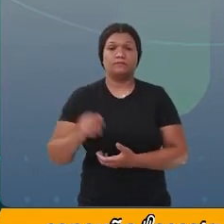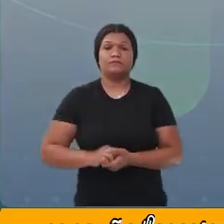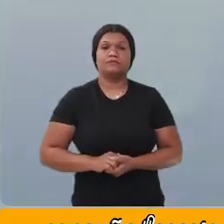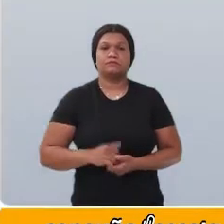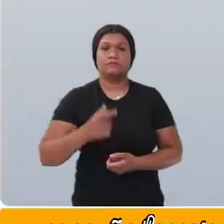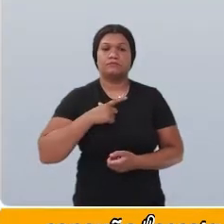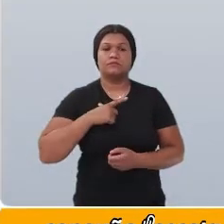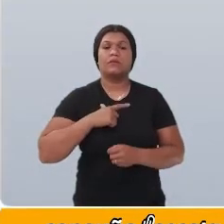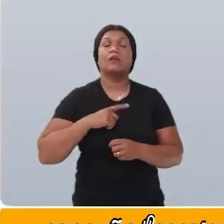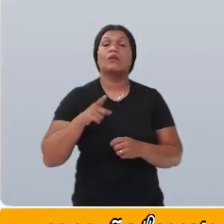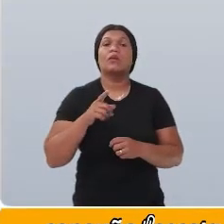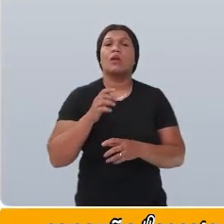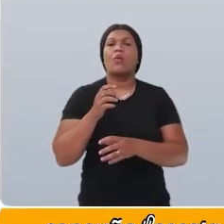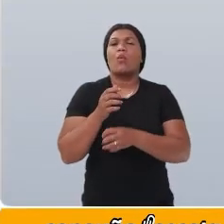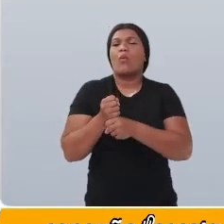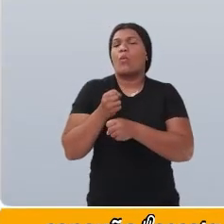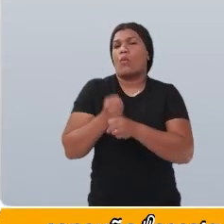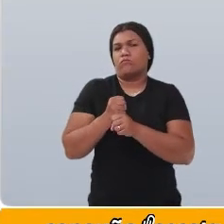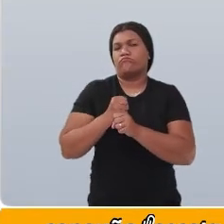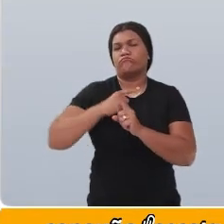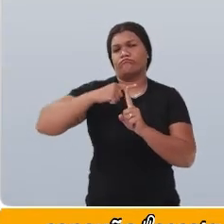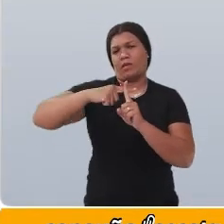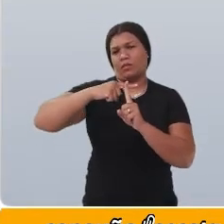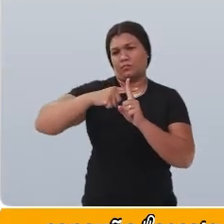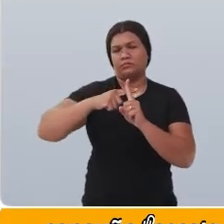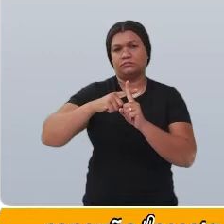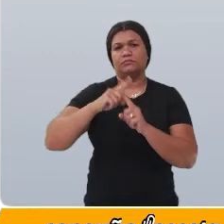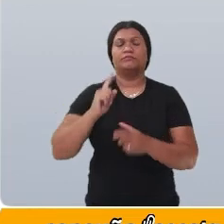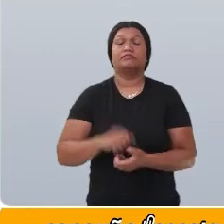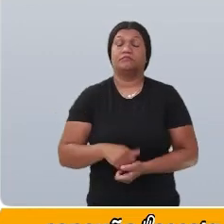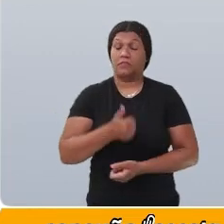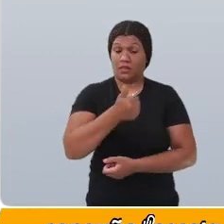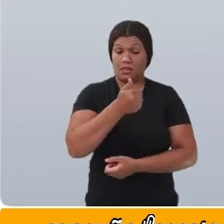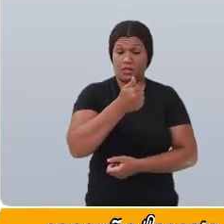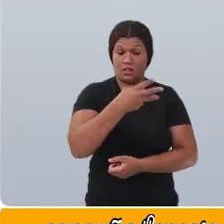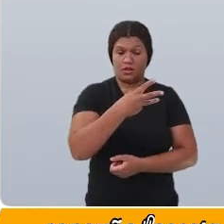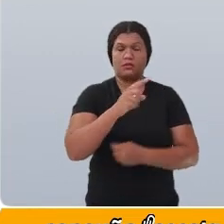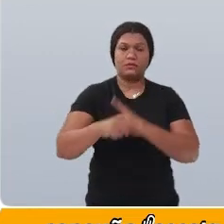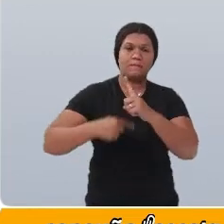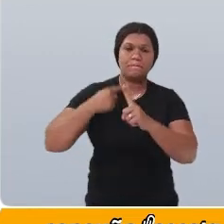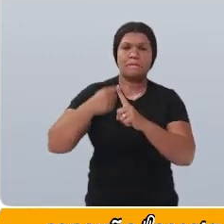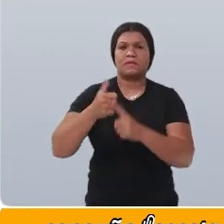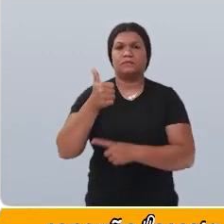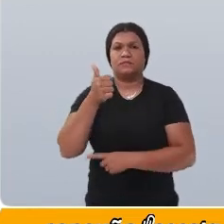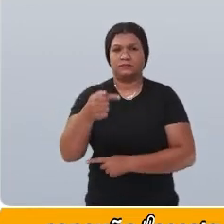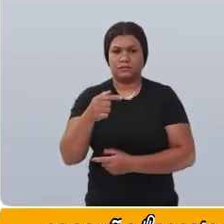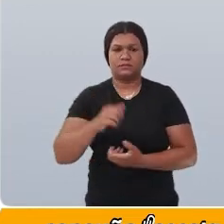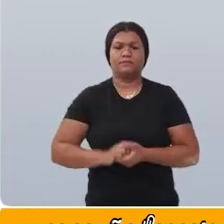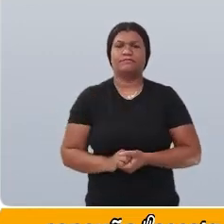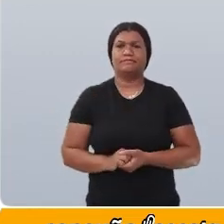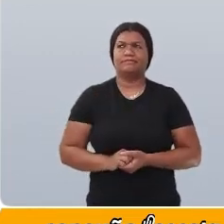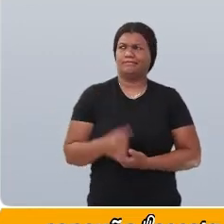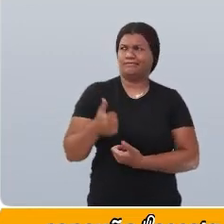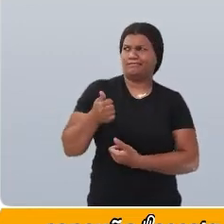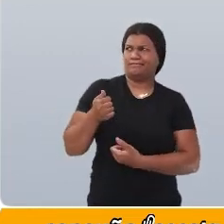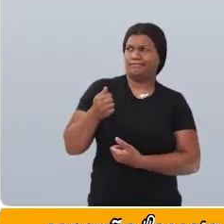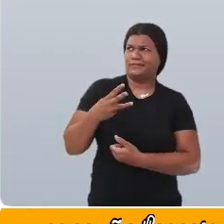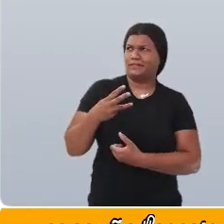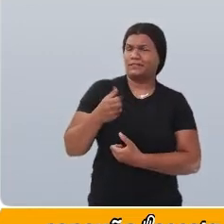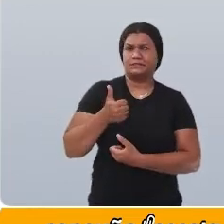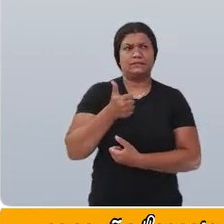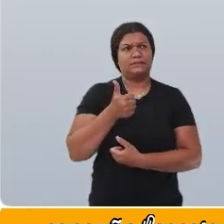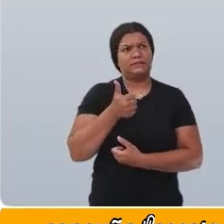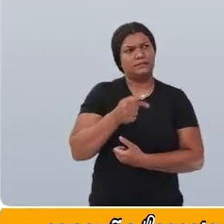uma adição, uma continha de mais, 13 mais 17. 13 mais 17